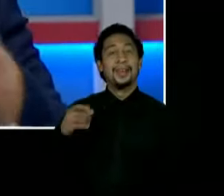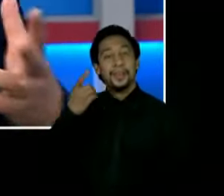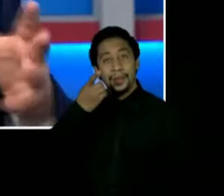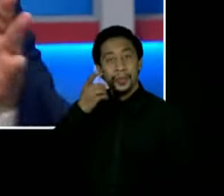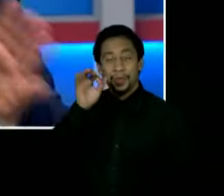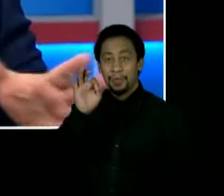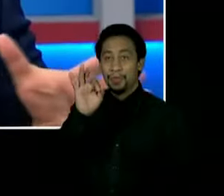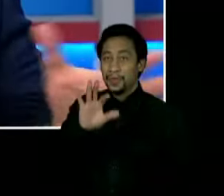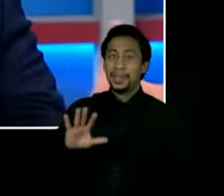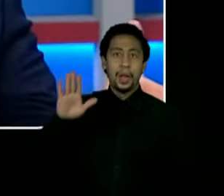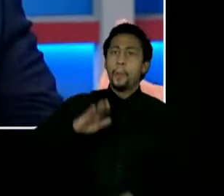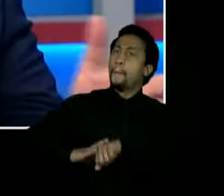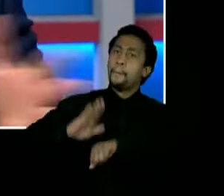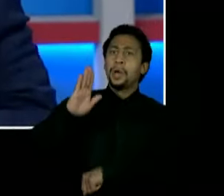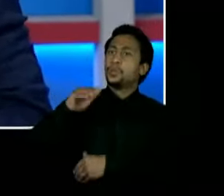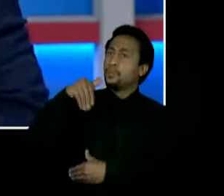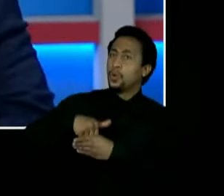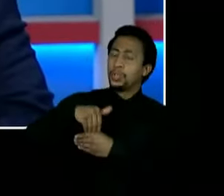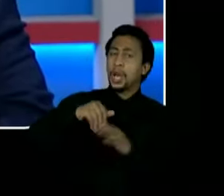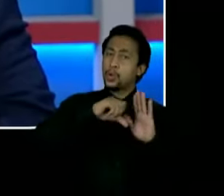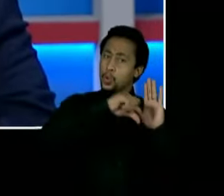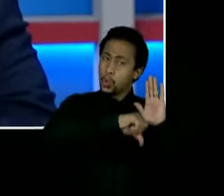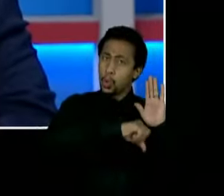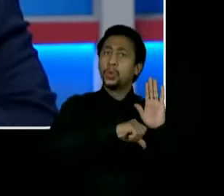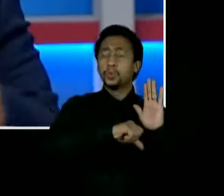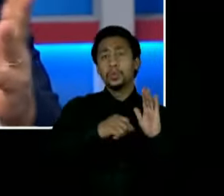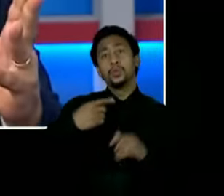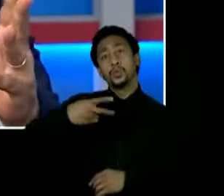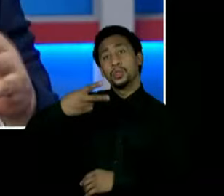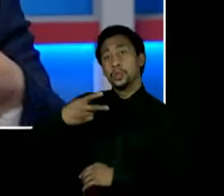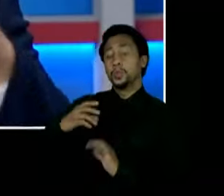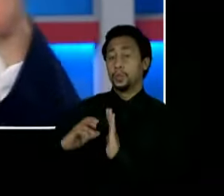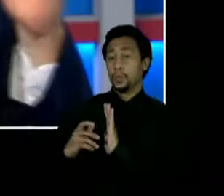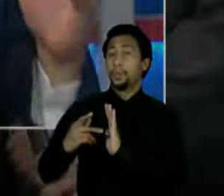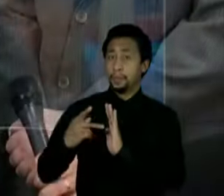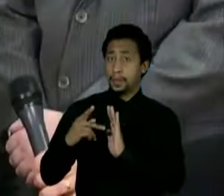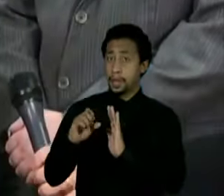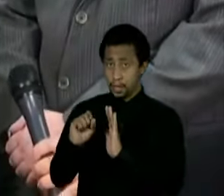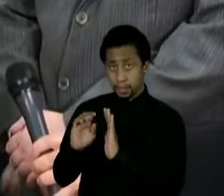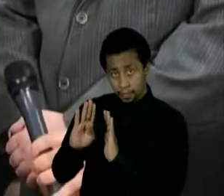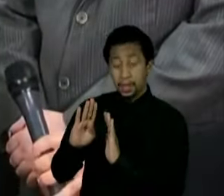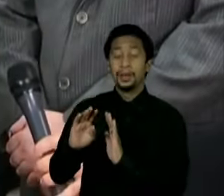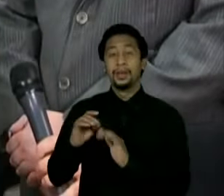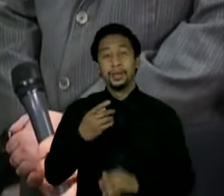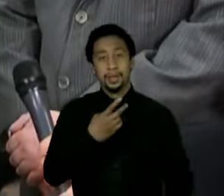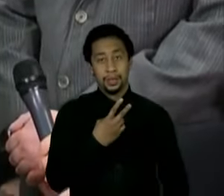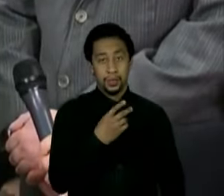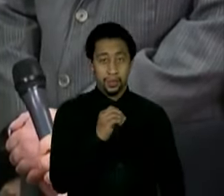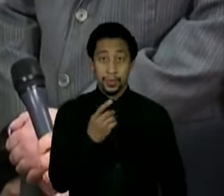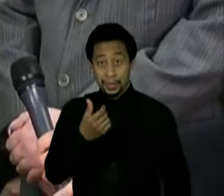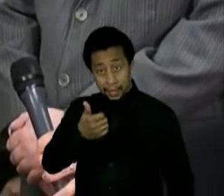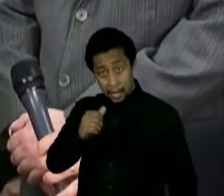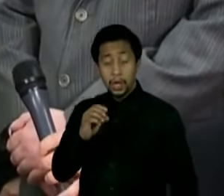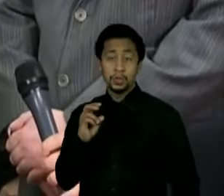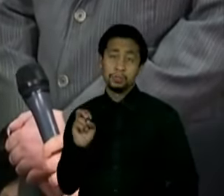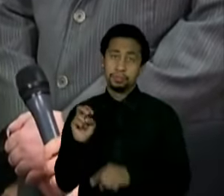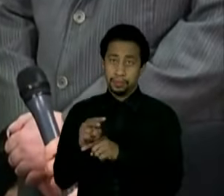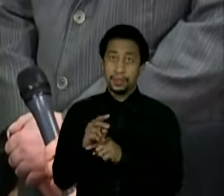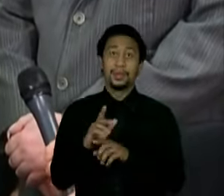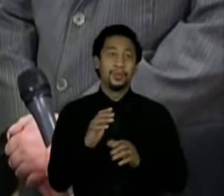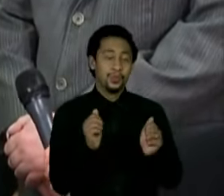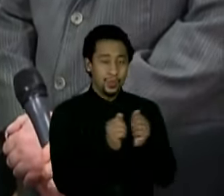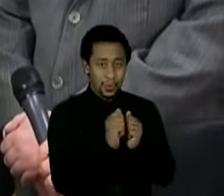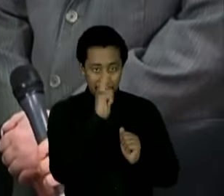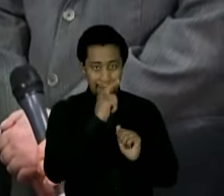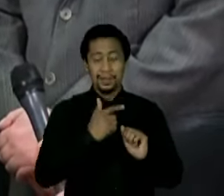segundo do PSB em todo o país. Em 2010, foi reeleito para o cargo. Em 2014, com Geraldo Alckmin,